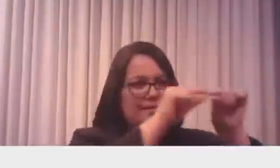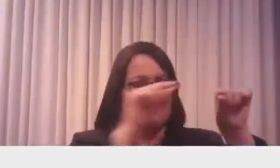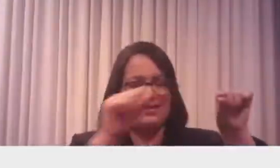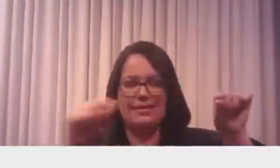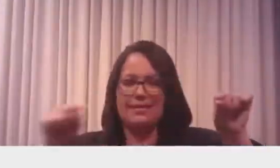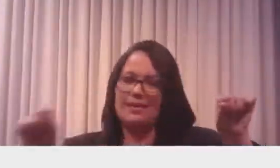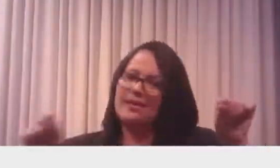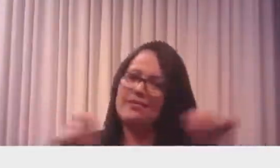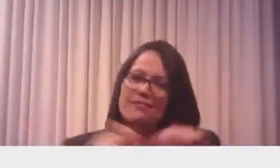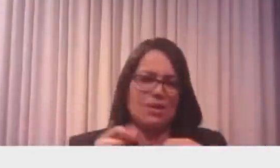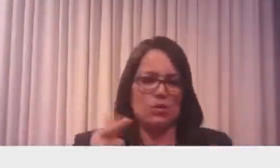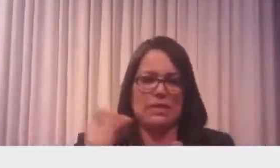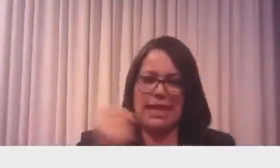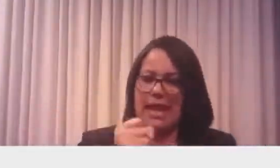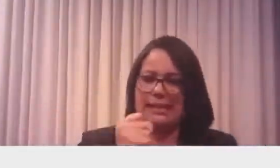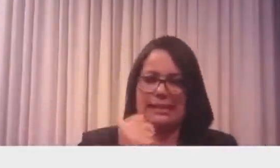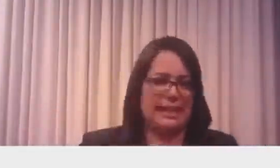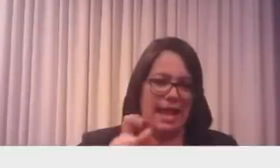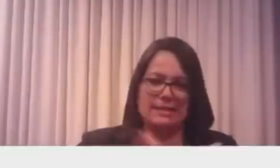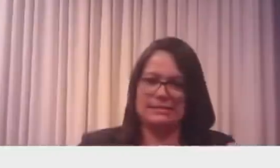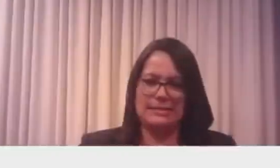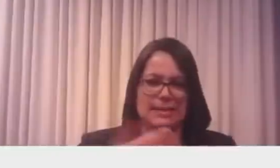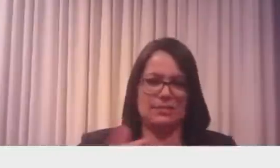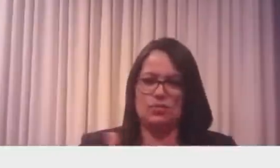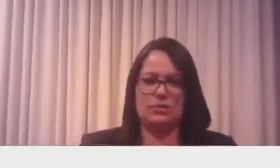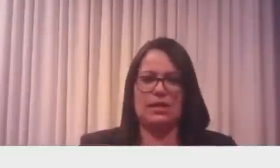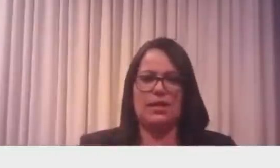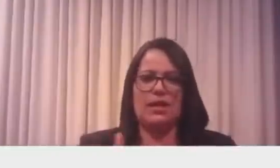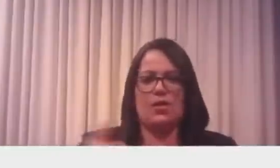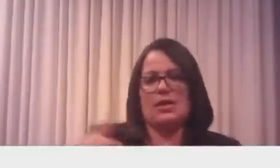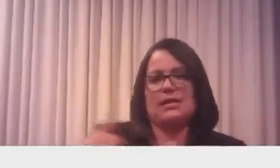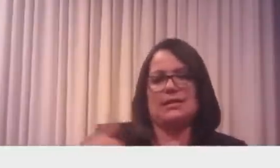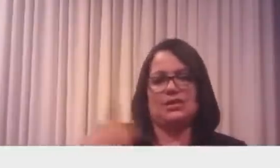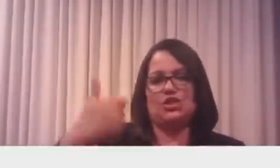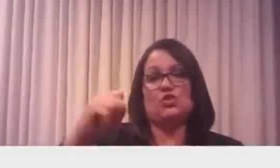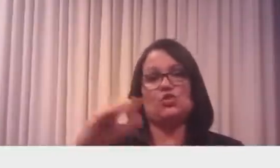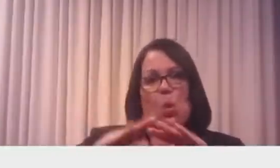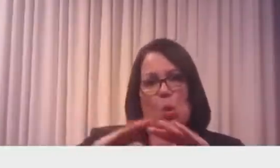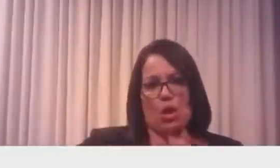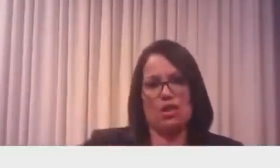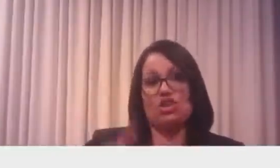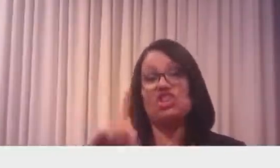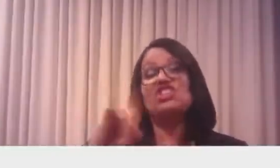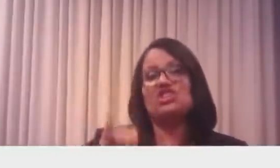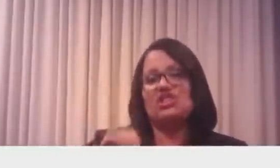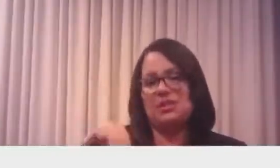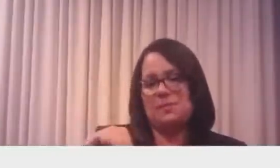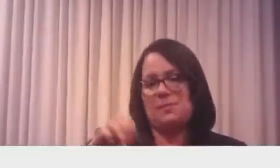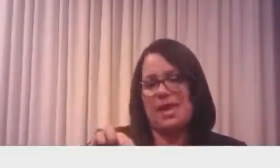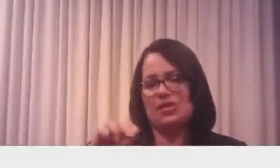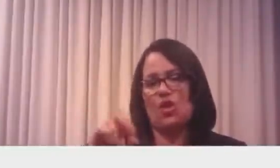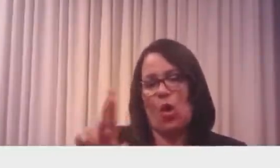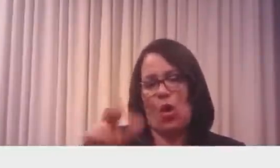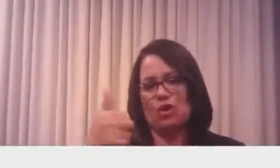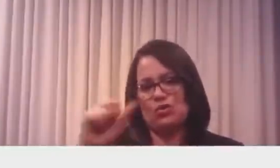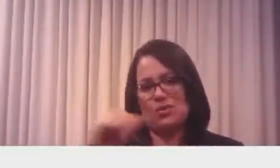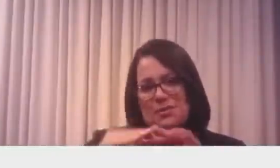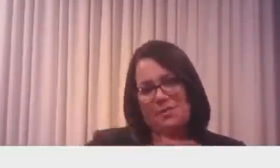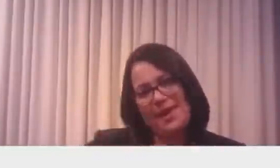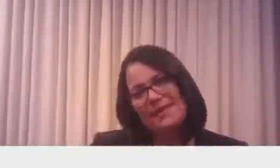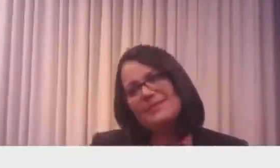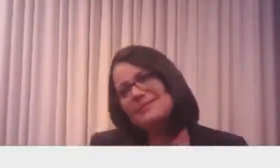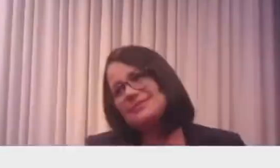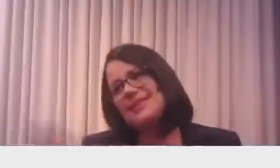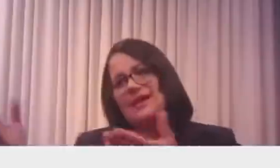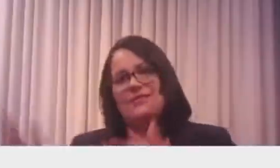Não tinha carteira assinada, eu era de menor, mas entregava em torno de 30 jornais em Eldorado Paulista. E quando chegava um jornal que